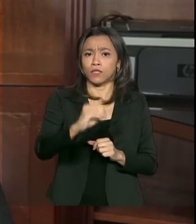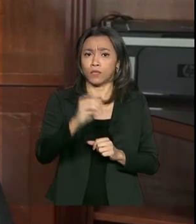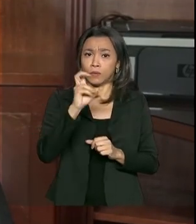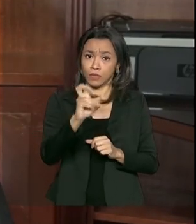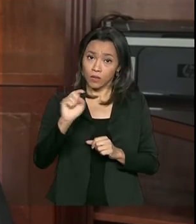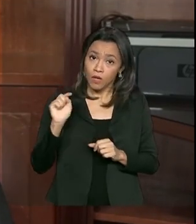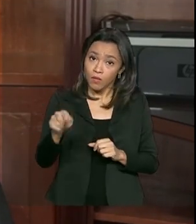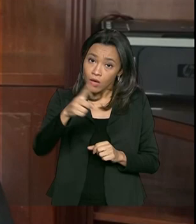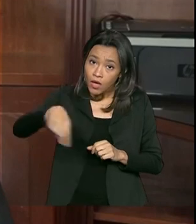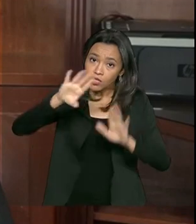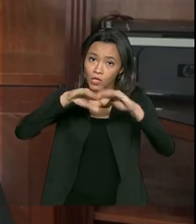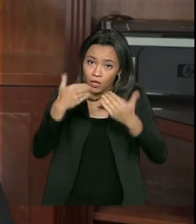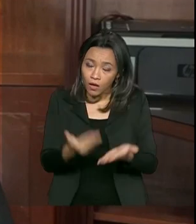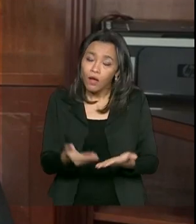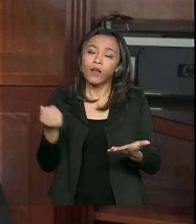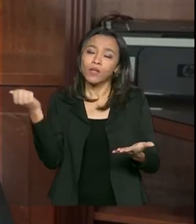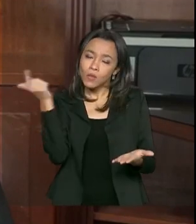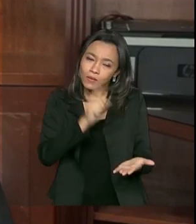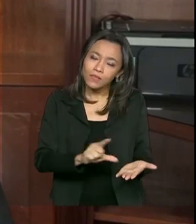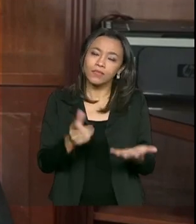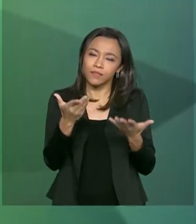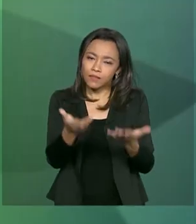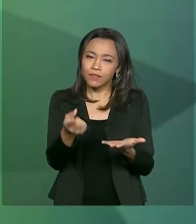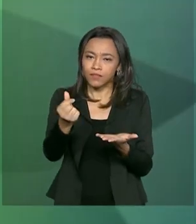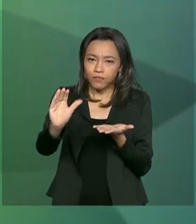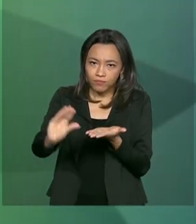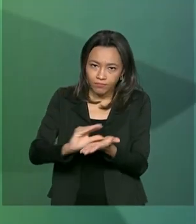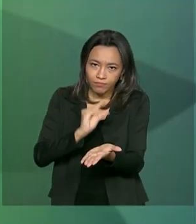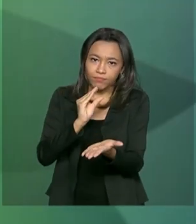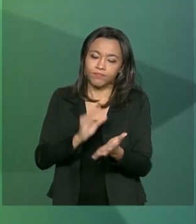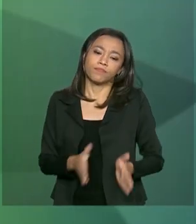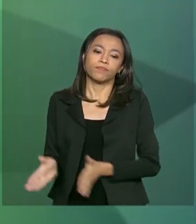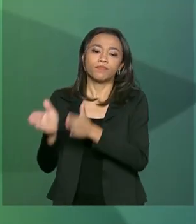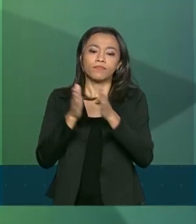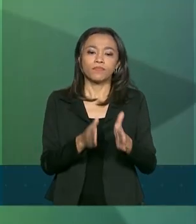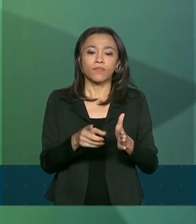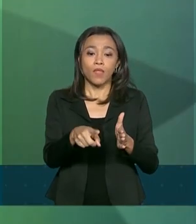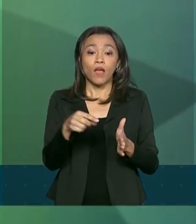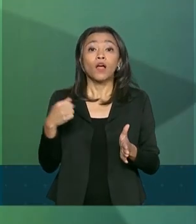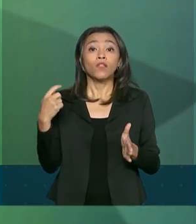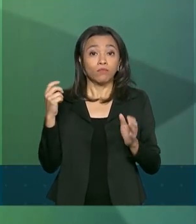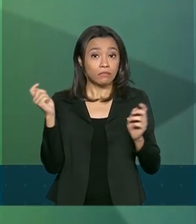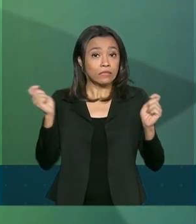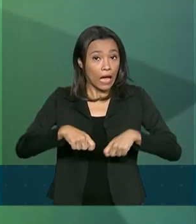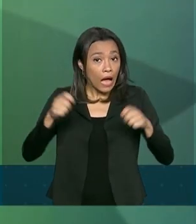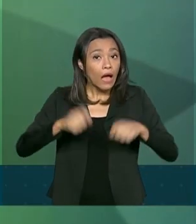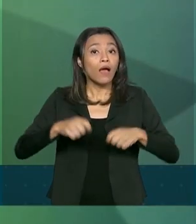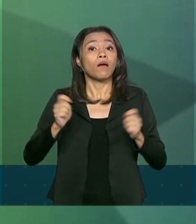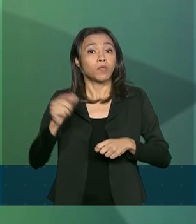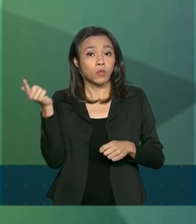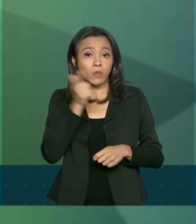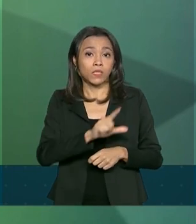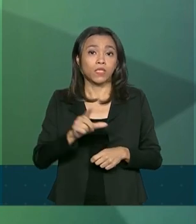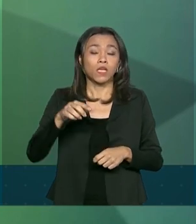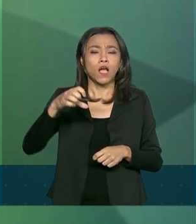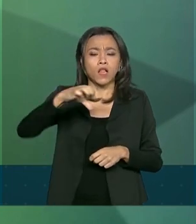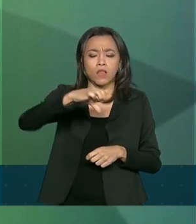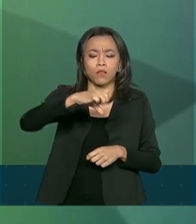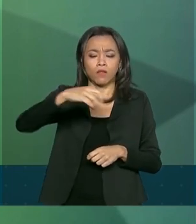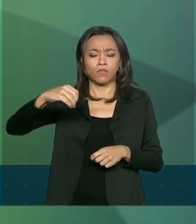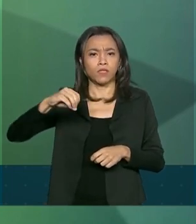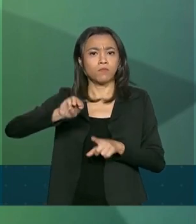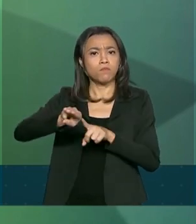do país sejam contempladas com esses recursos. Ainda temos possibilidade de chegar a 900 milhões de reais